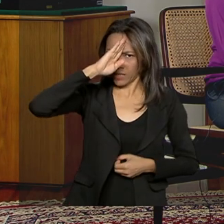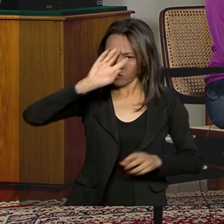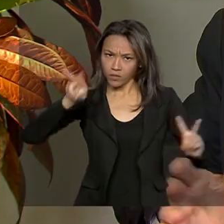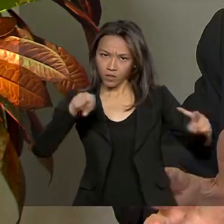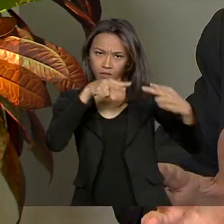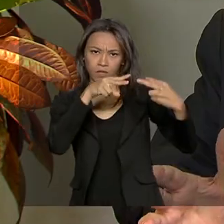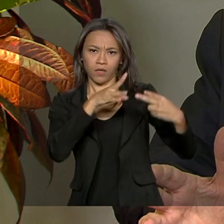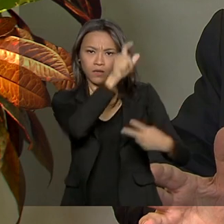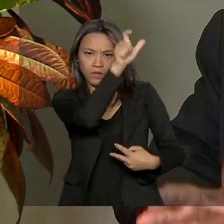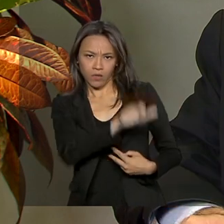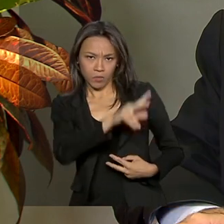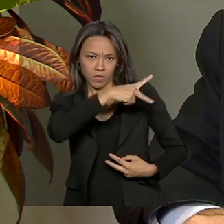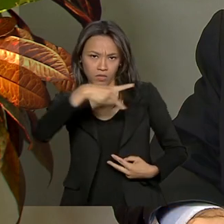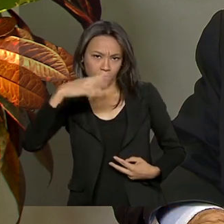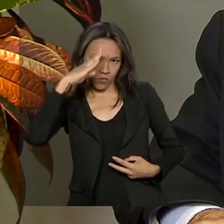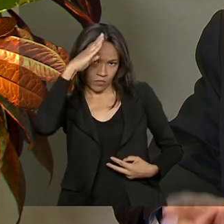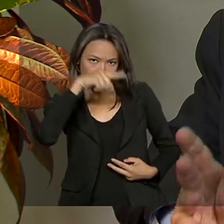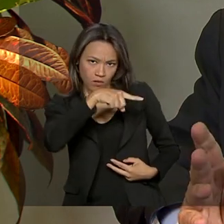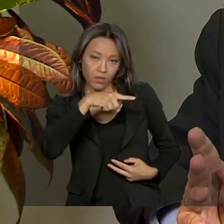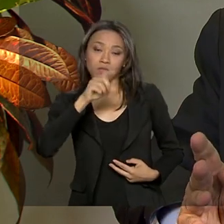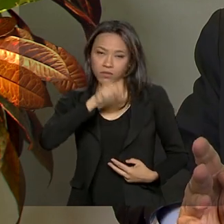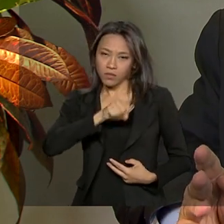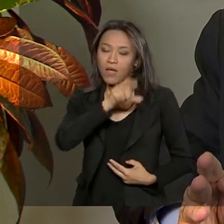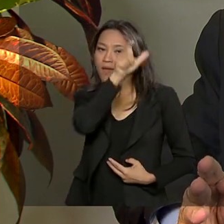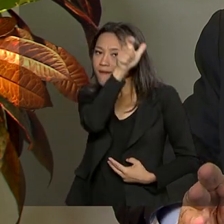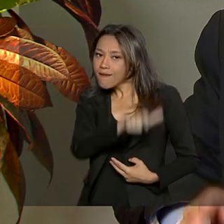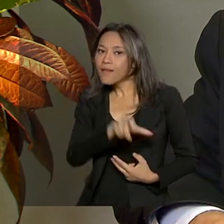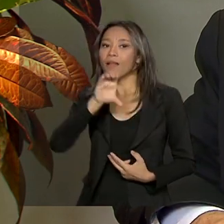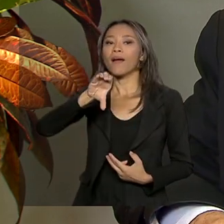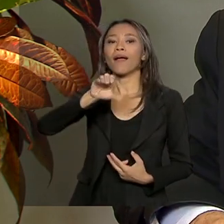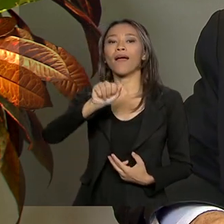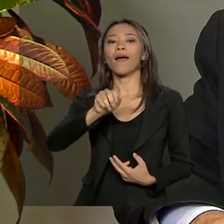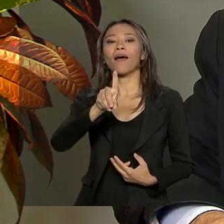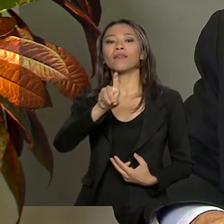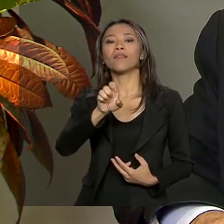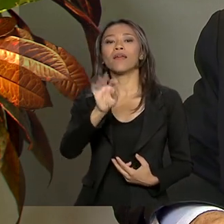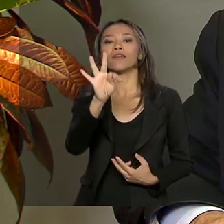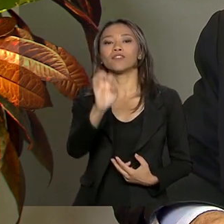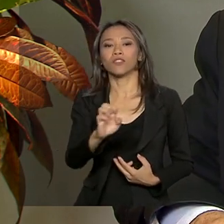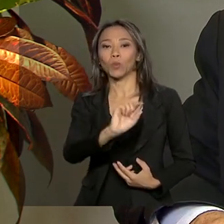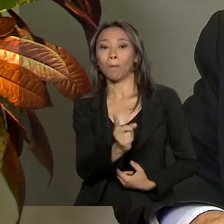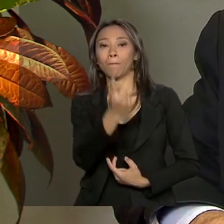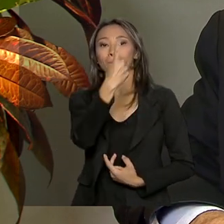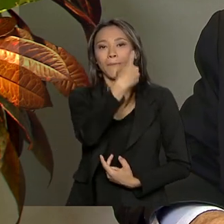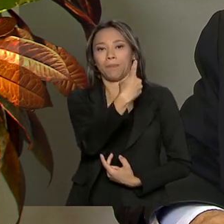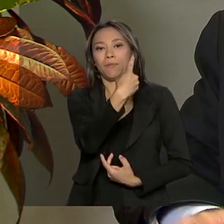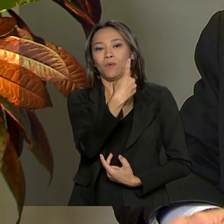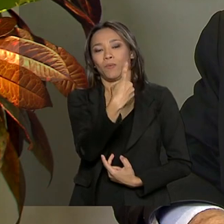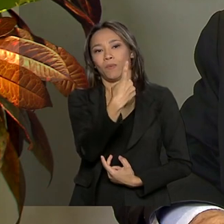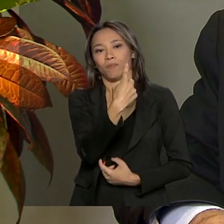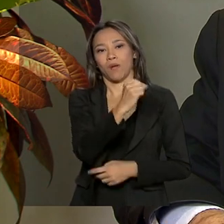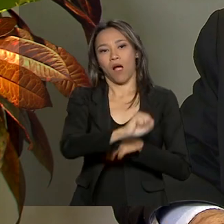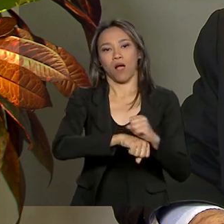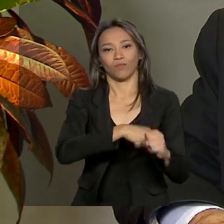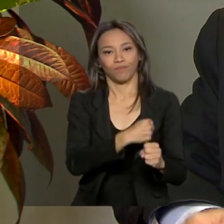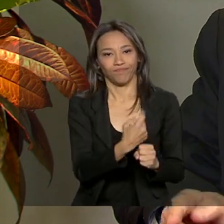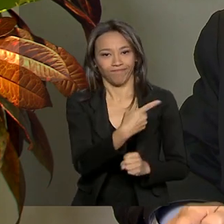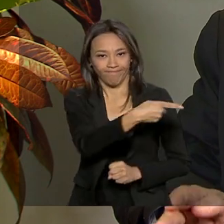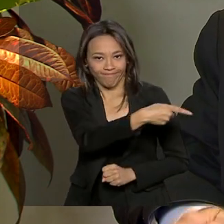Jair Bolsonaro? Ele era cadete do primeiro ano e eu era tenente